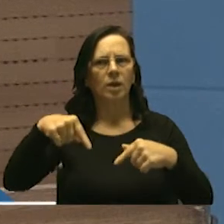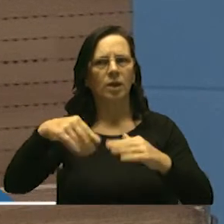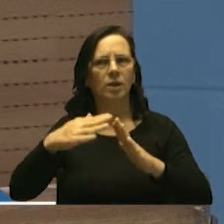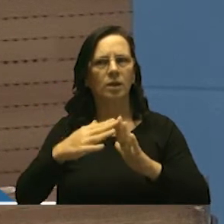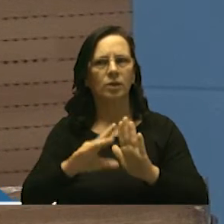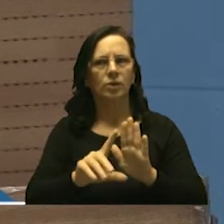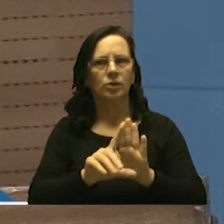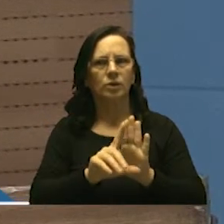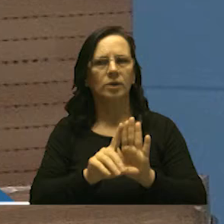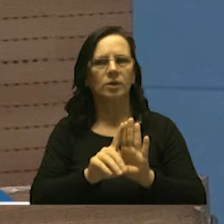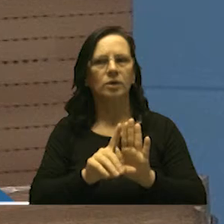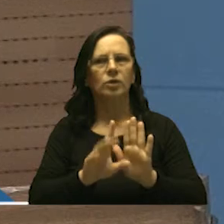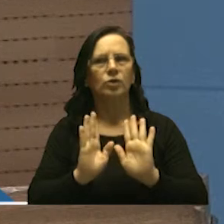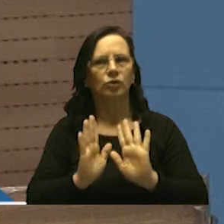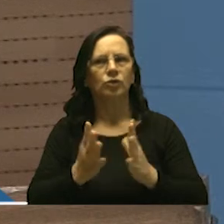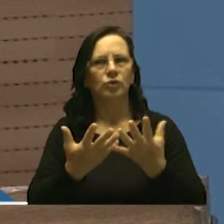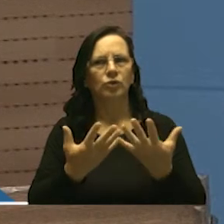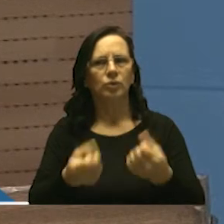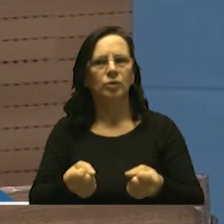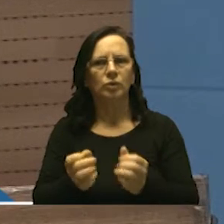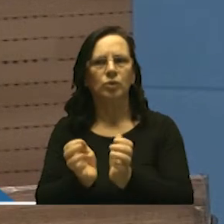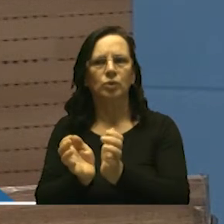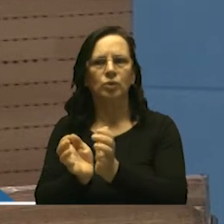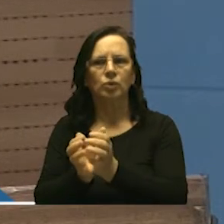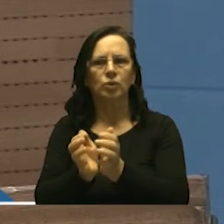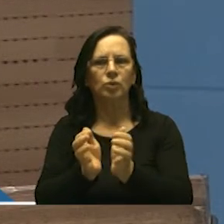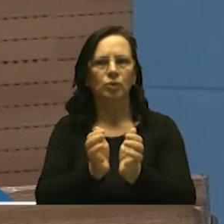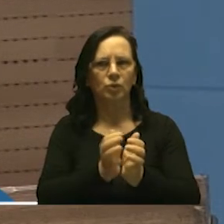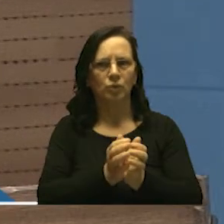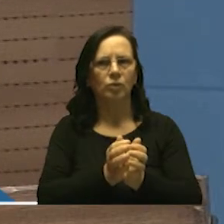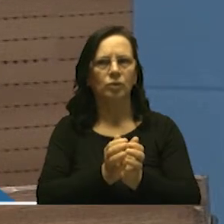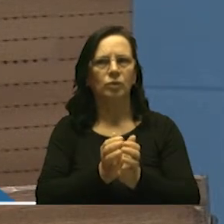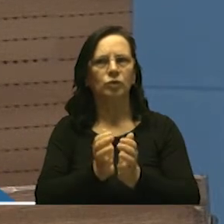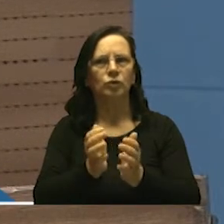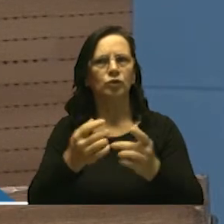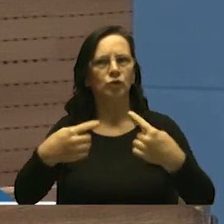a condição dos grupos artísticos